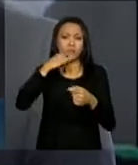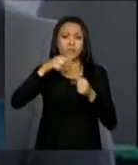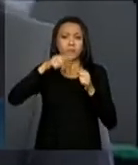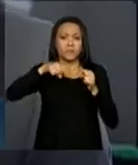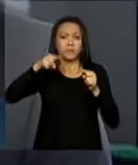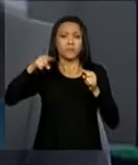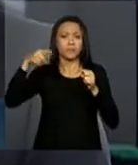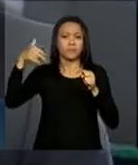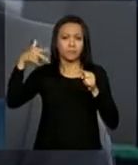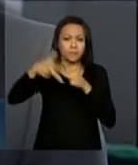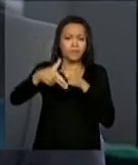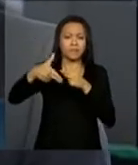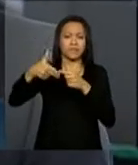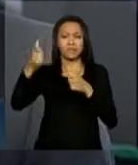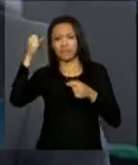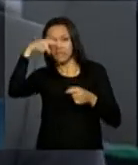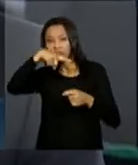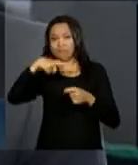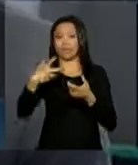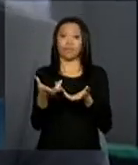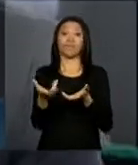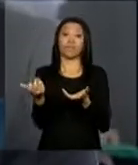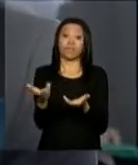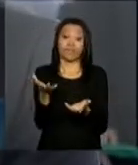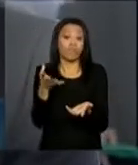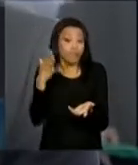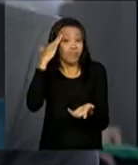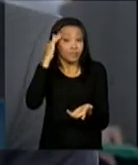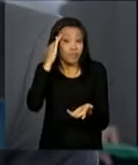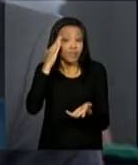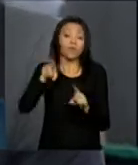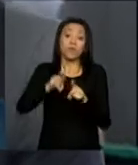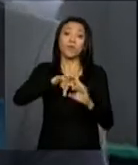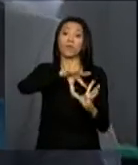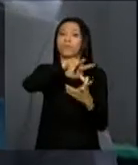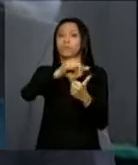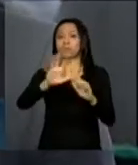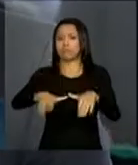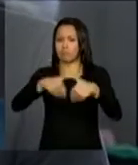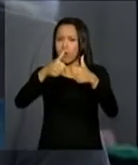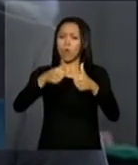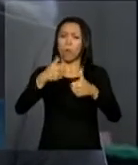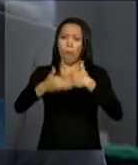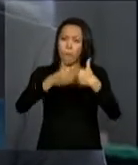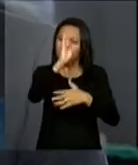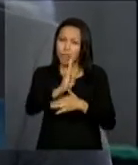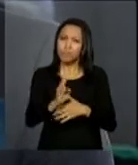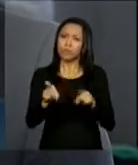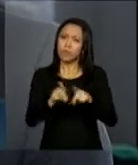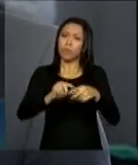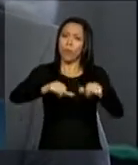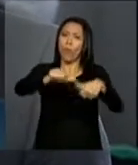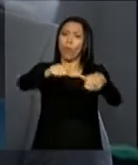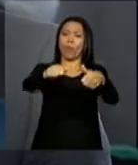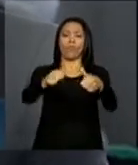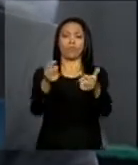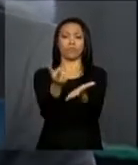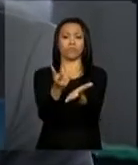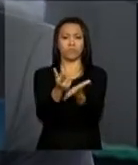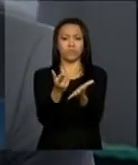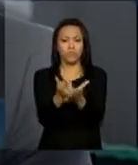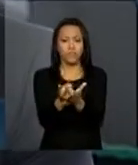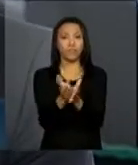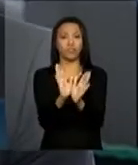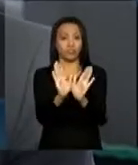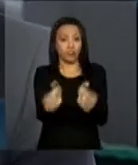do padrão que é hoje, dado a evolução, e o mundo também evoluiu muito, o Brasil também acompanhou, massificou em termos